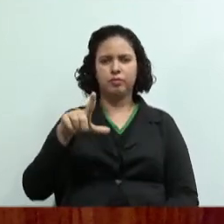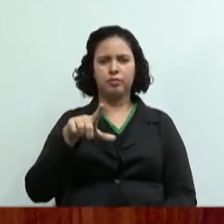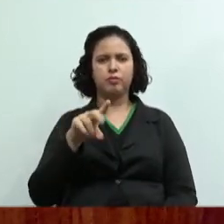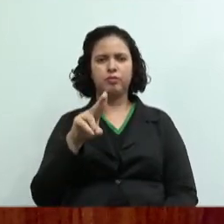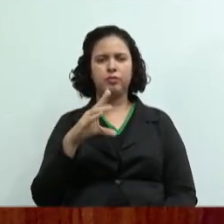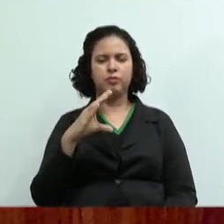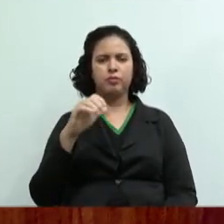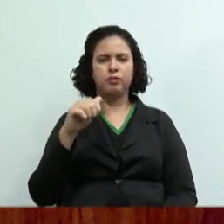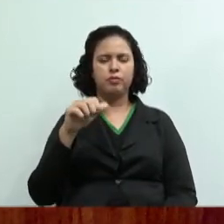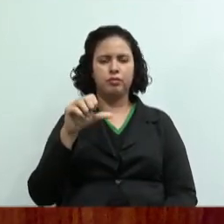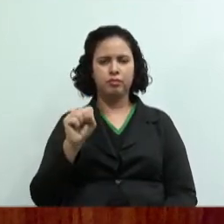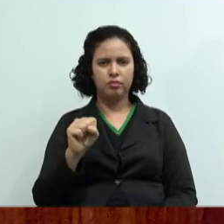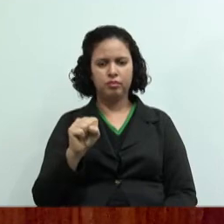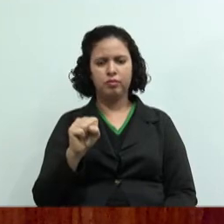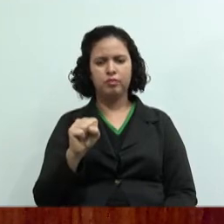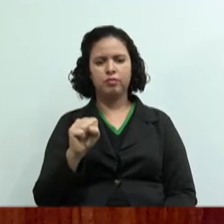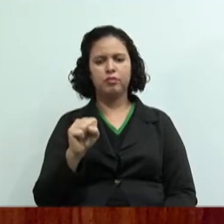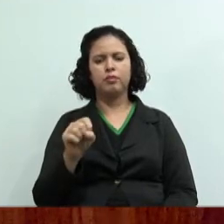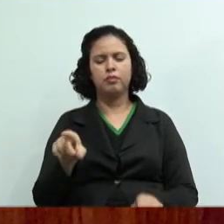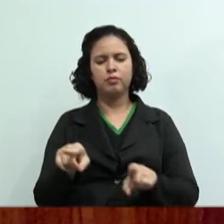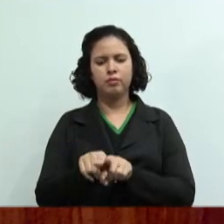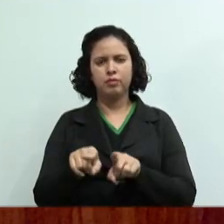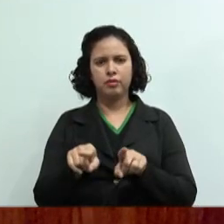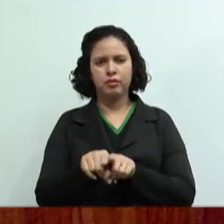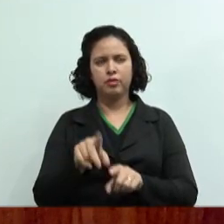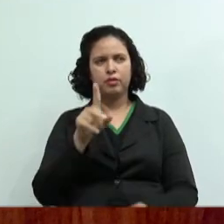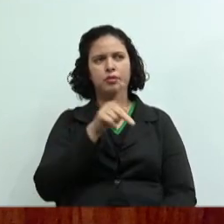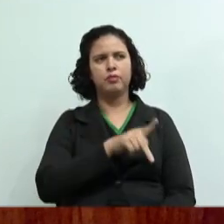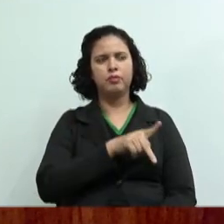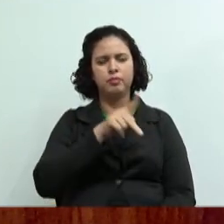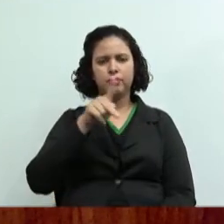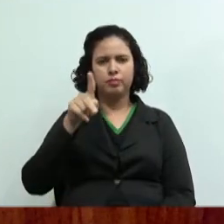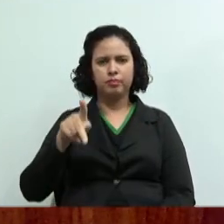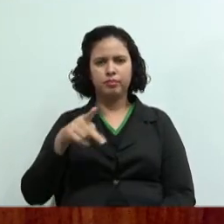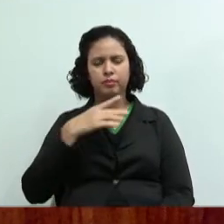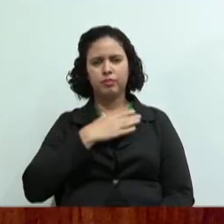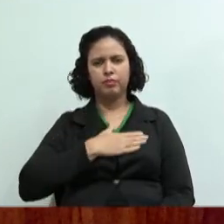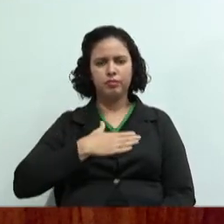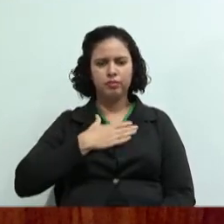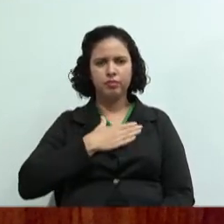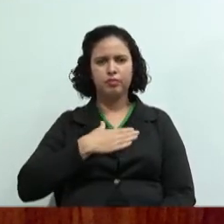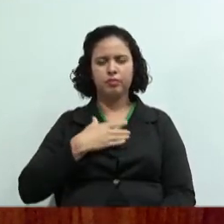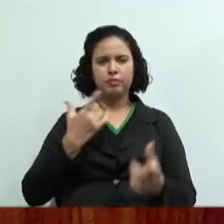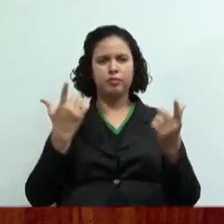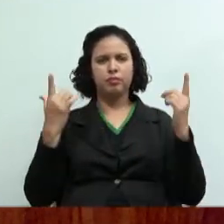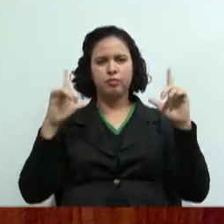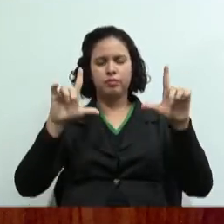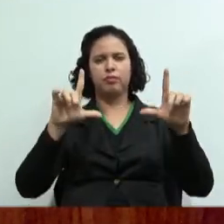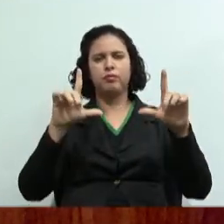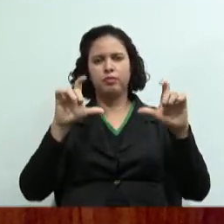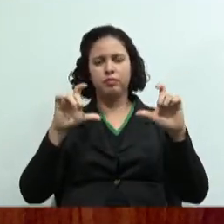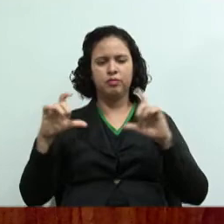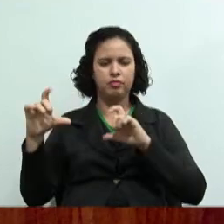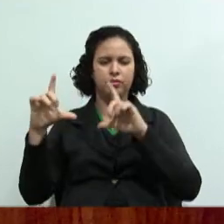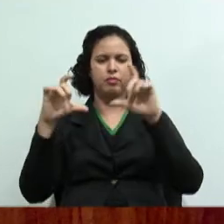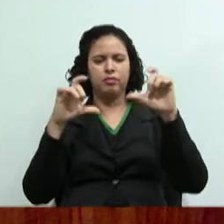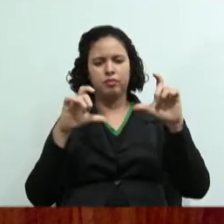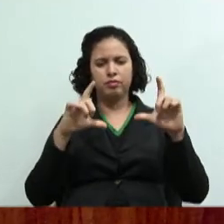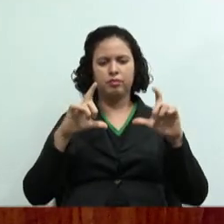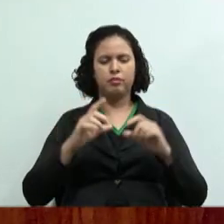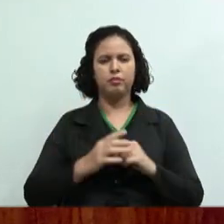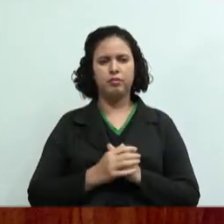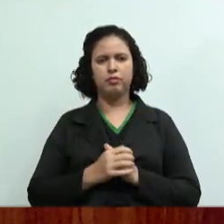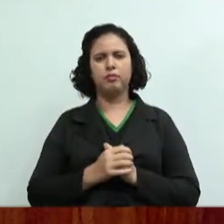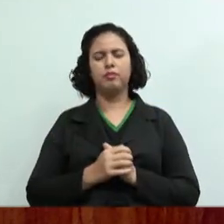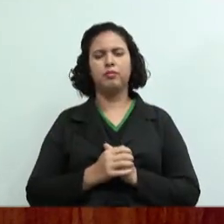participando. E professora, aqui eles estão dizendo que postaram fotos no mural, estão ansiosos para ver essas fotos no mural, professora.